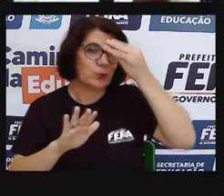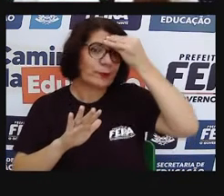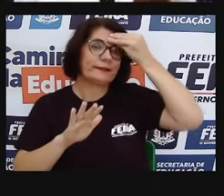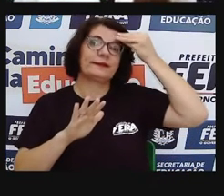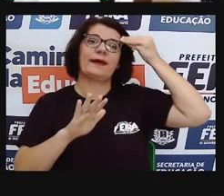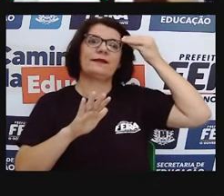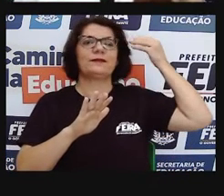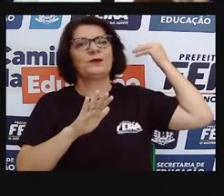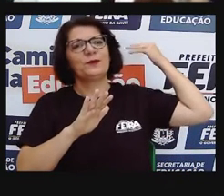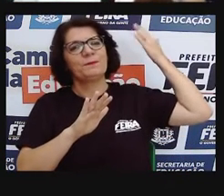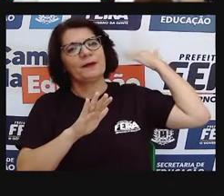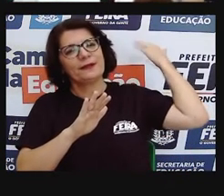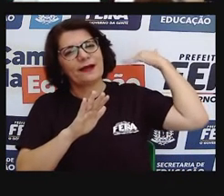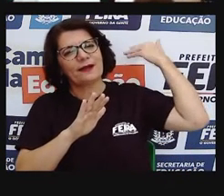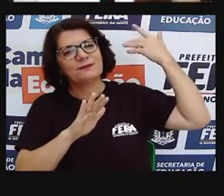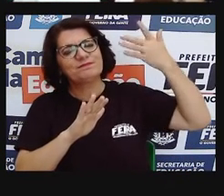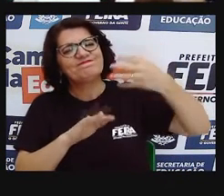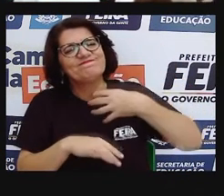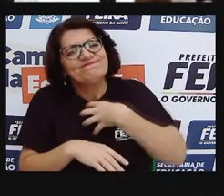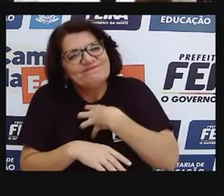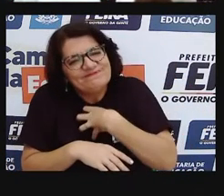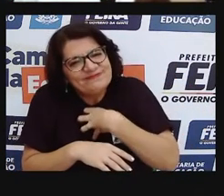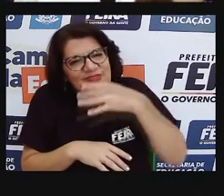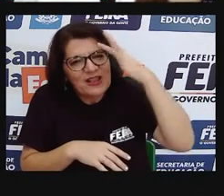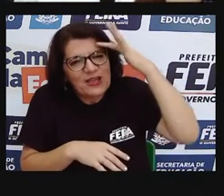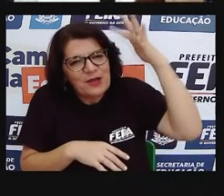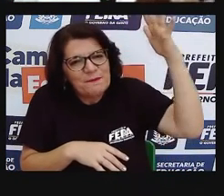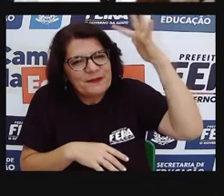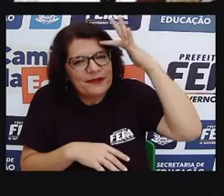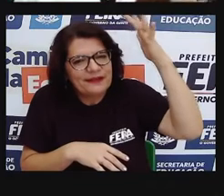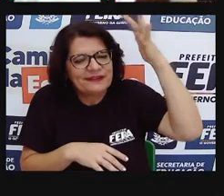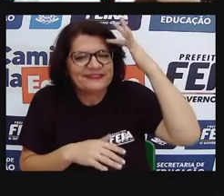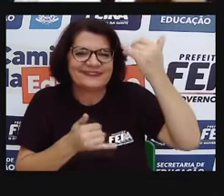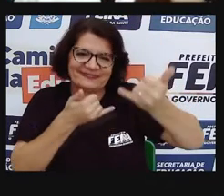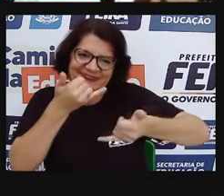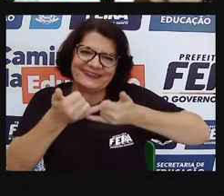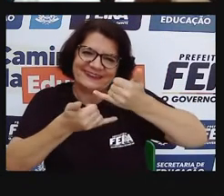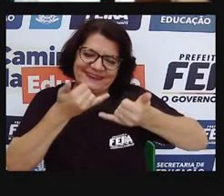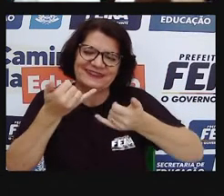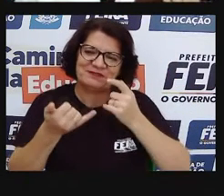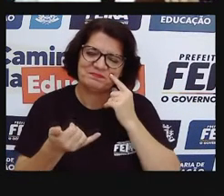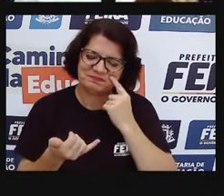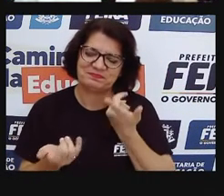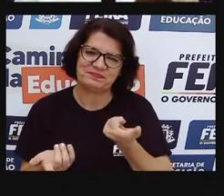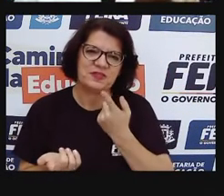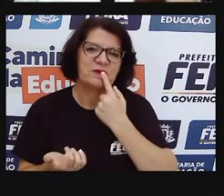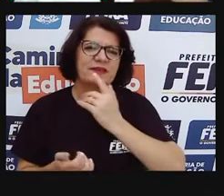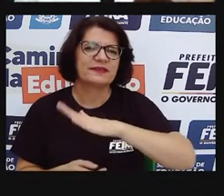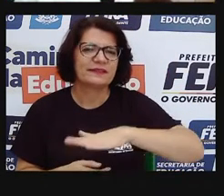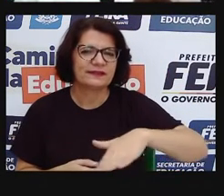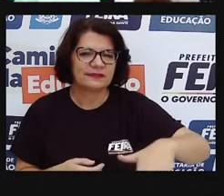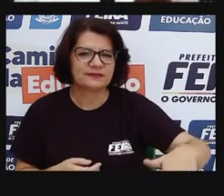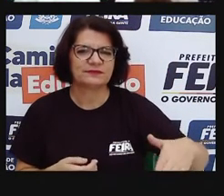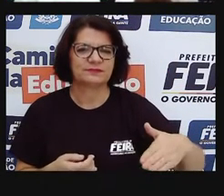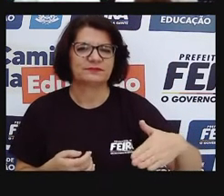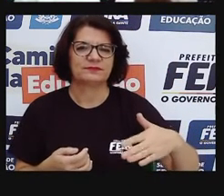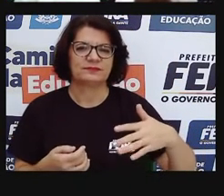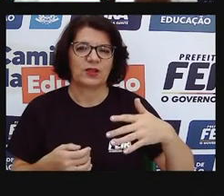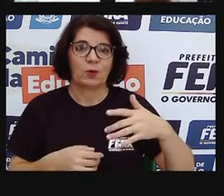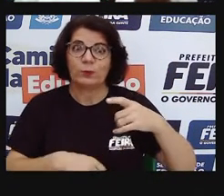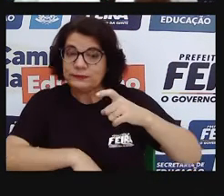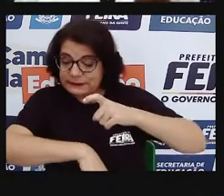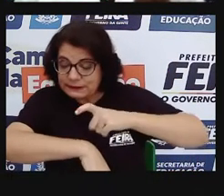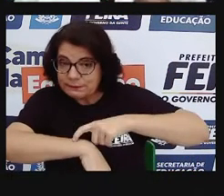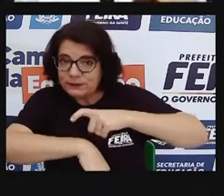Mesmo, gente, mesmo sabendo que nem todo mundo, né, tem uma infância que a todo momento a gente queira